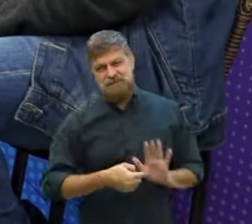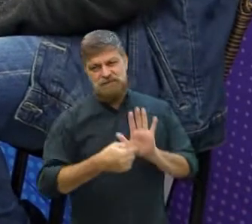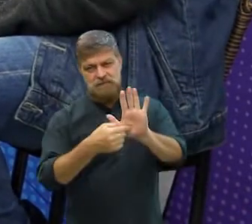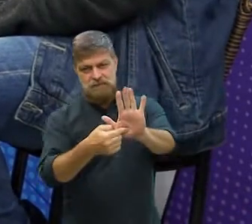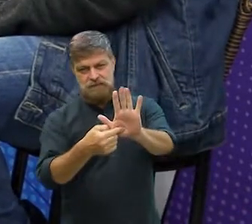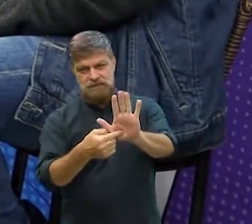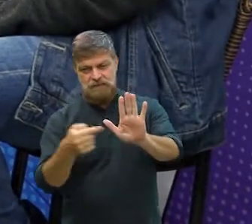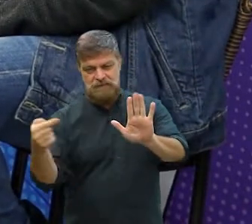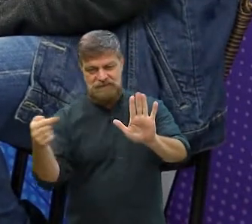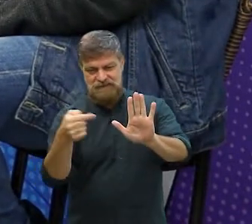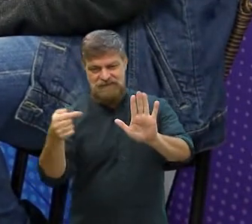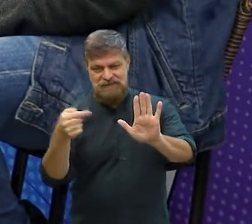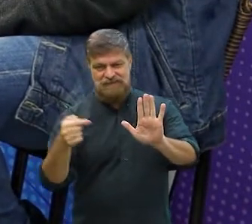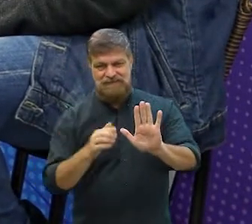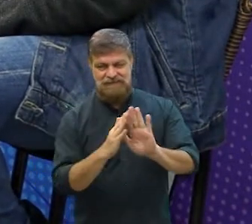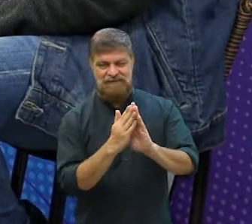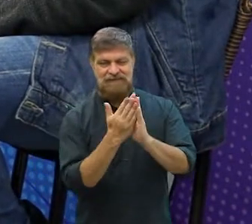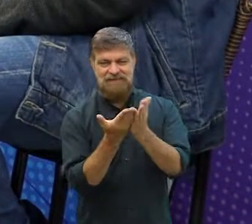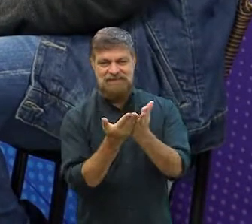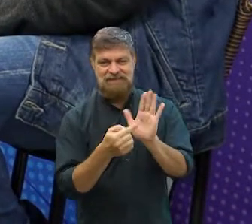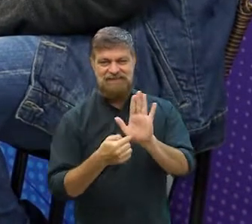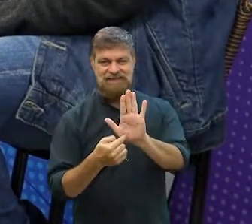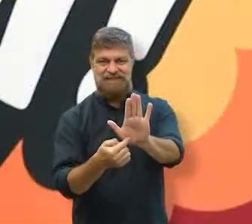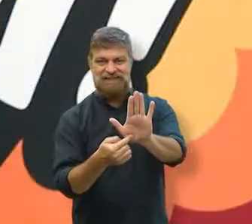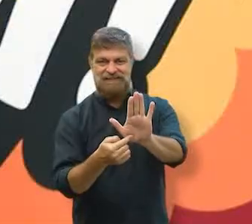mostrar. Meu livrinho de coração.